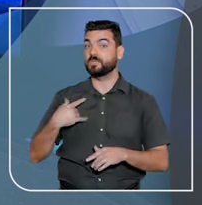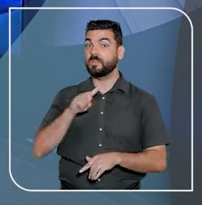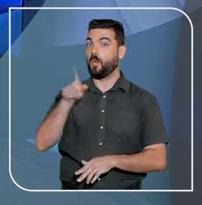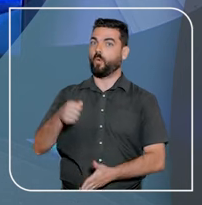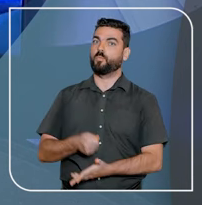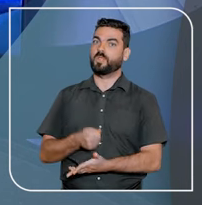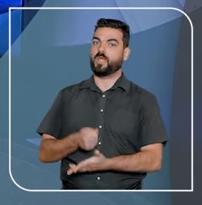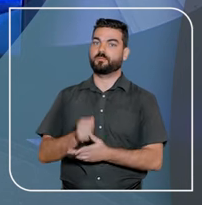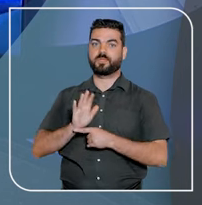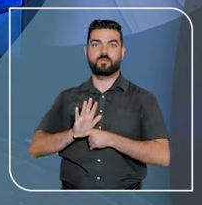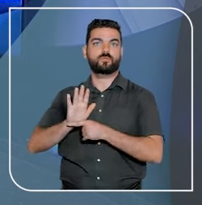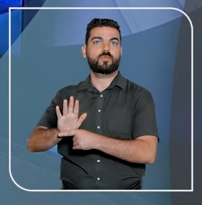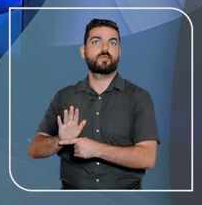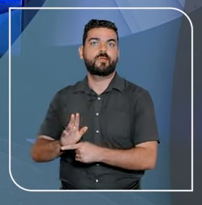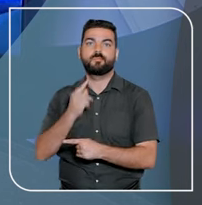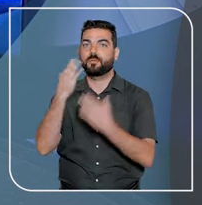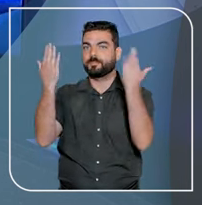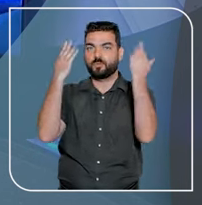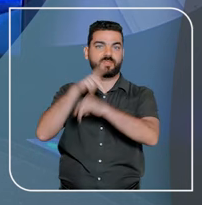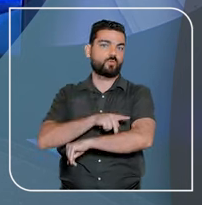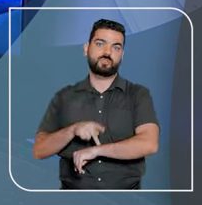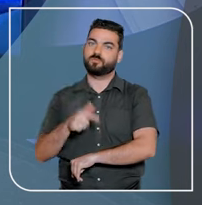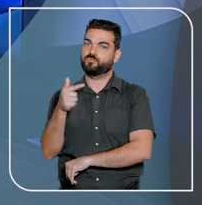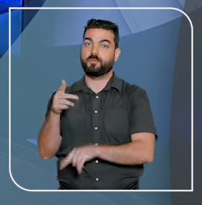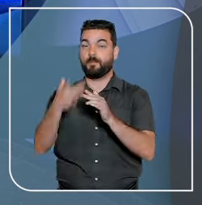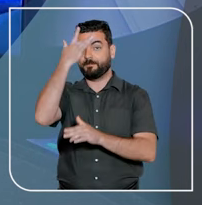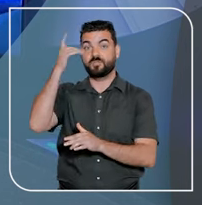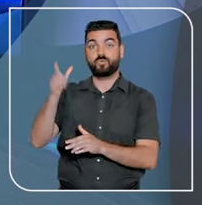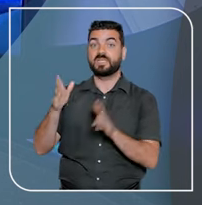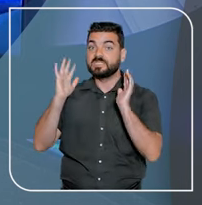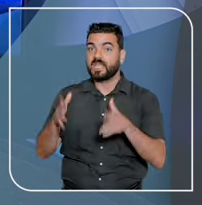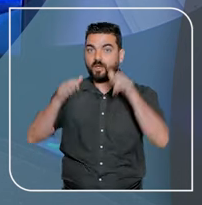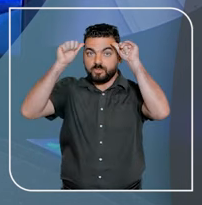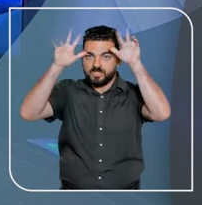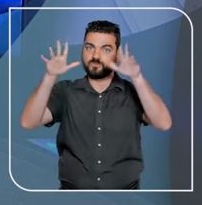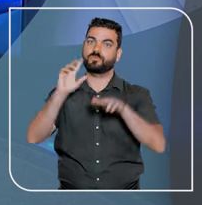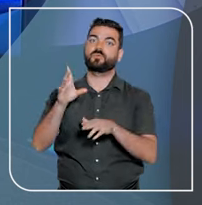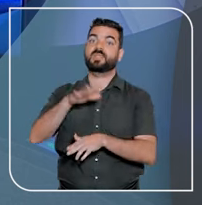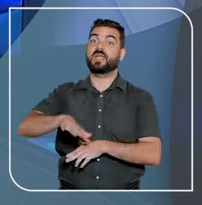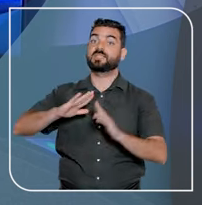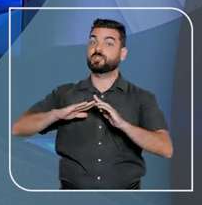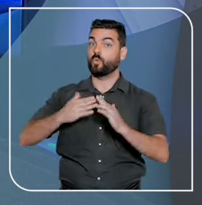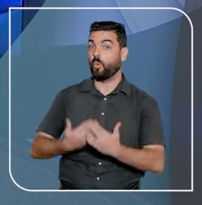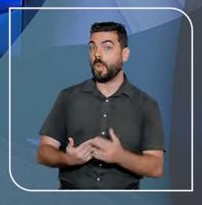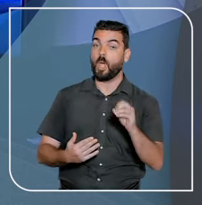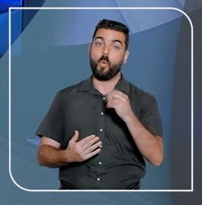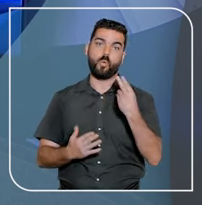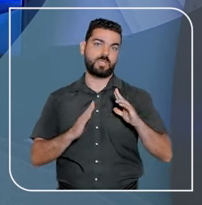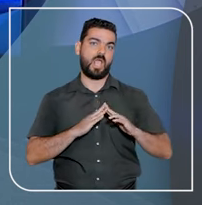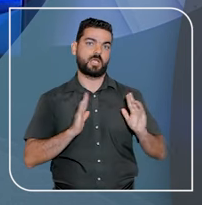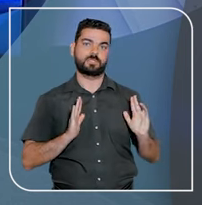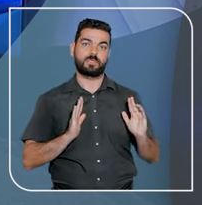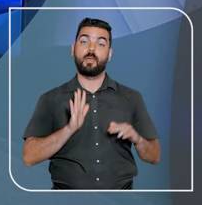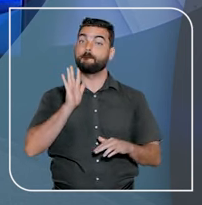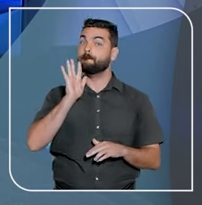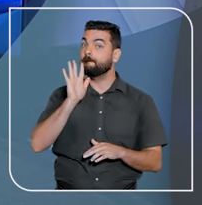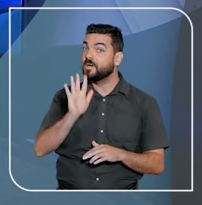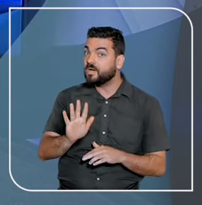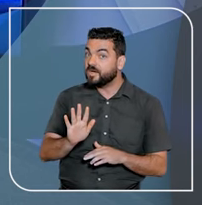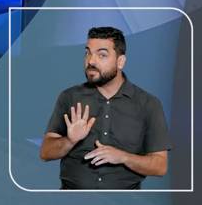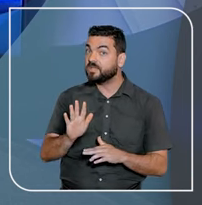não são obrigados a cobrir sessões de psicopedagogia para pessoas com autismo na escola ou em casa,